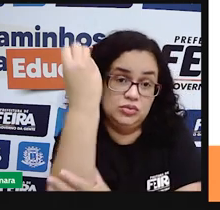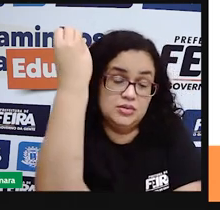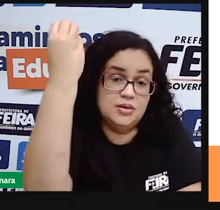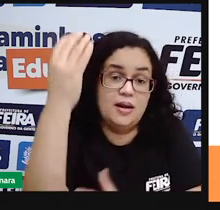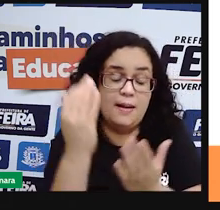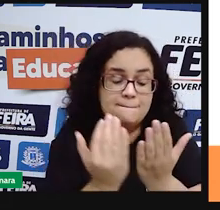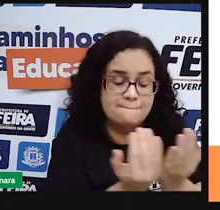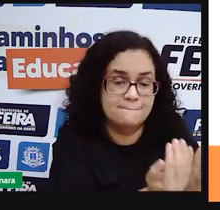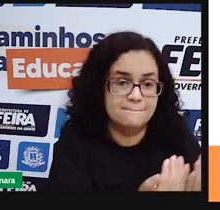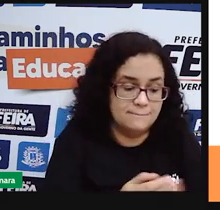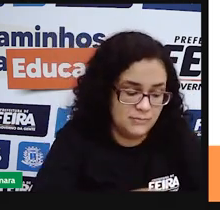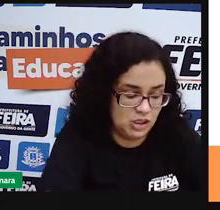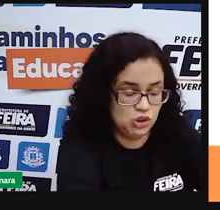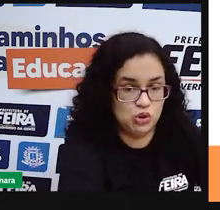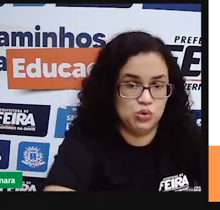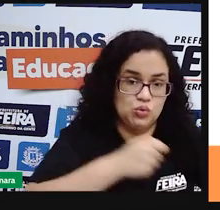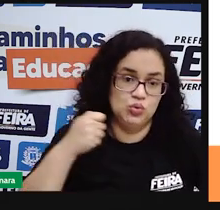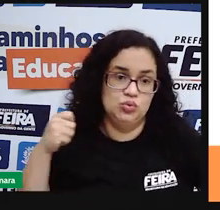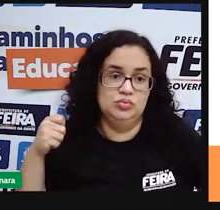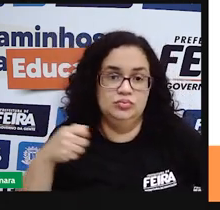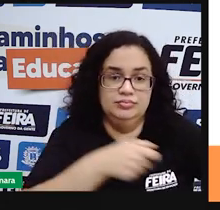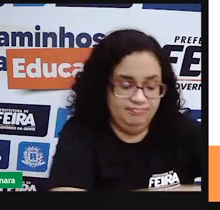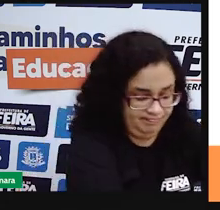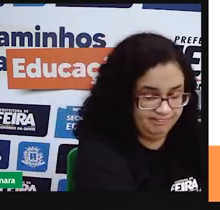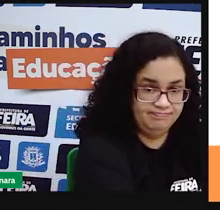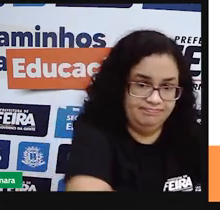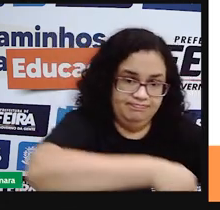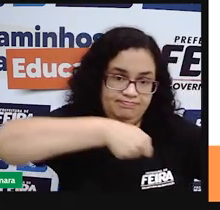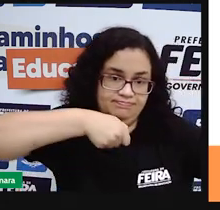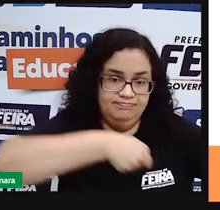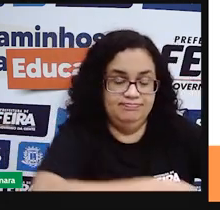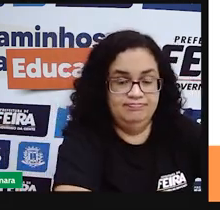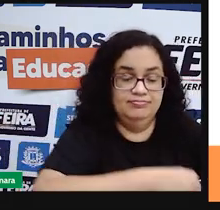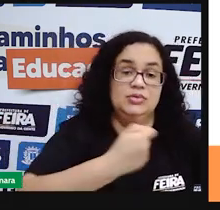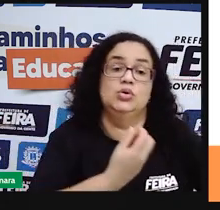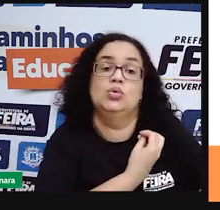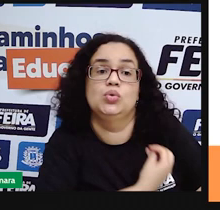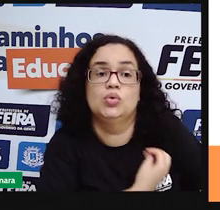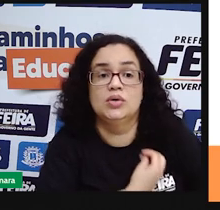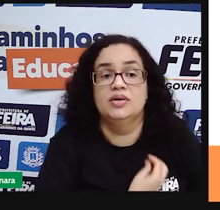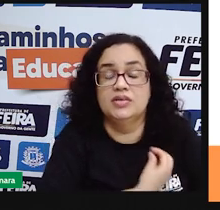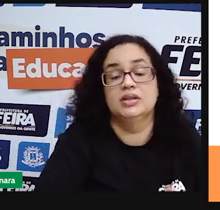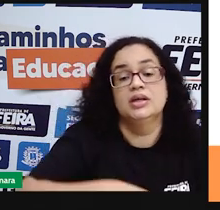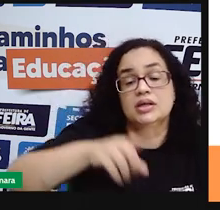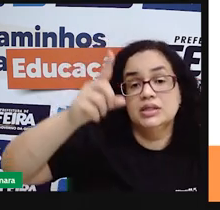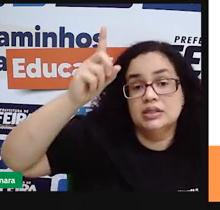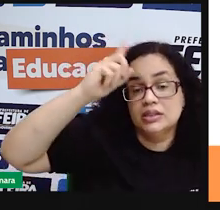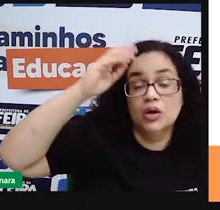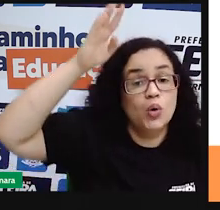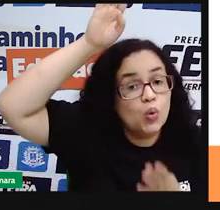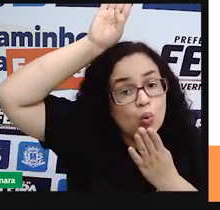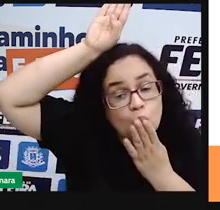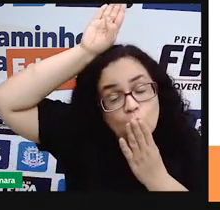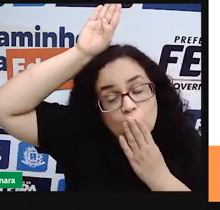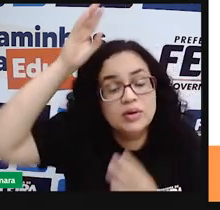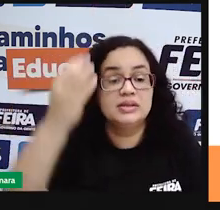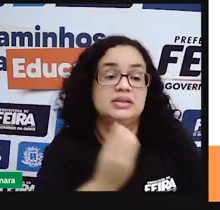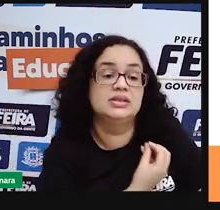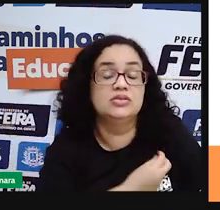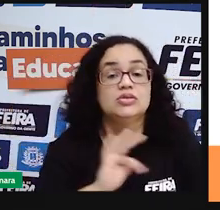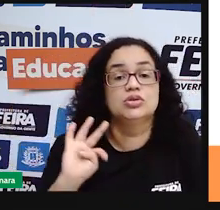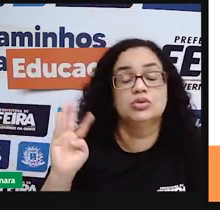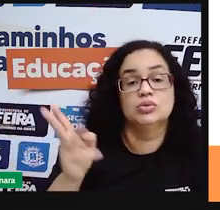tapioca tudo isso faz parte do cotidiano indígena e também da vida de todas as outras